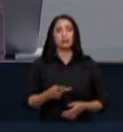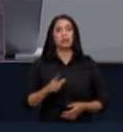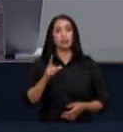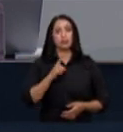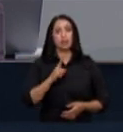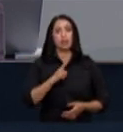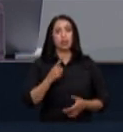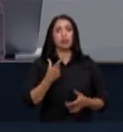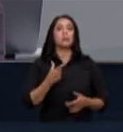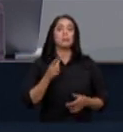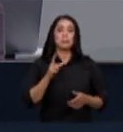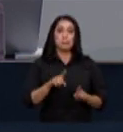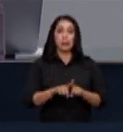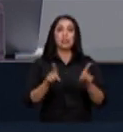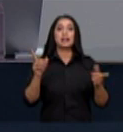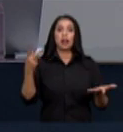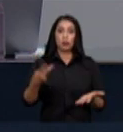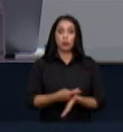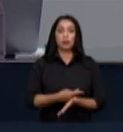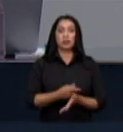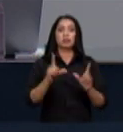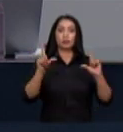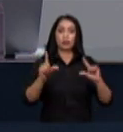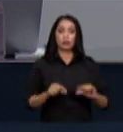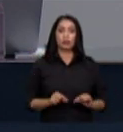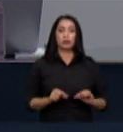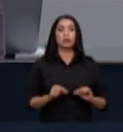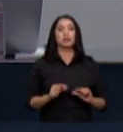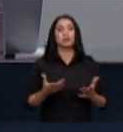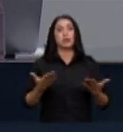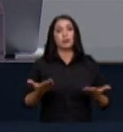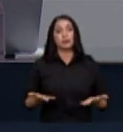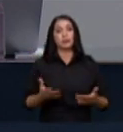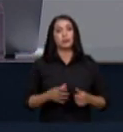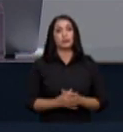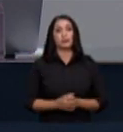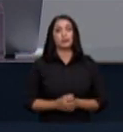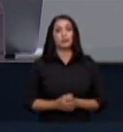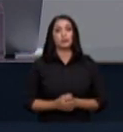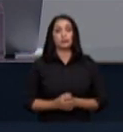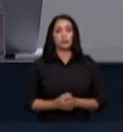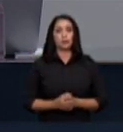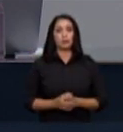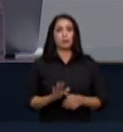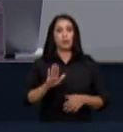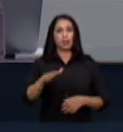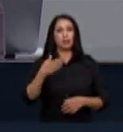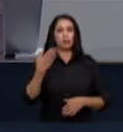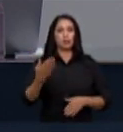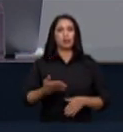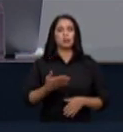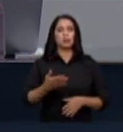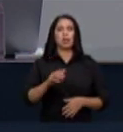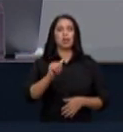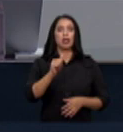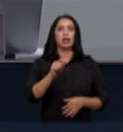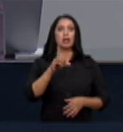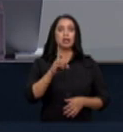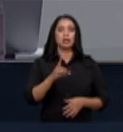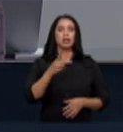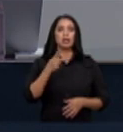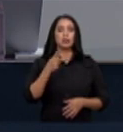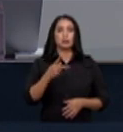de que ela ocorreu também é fato objetivamente apurado que até a propositura da ADPF